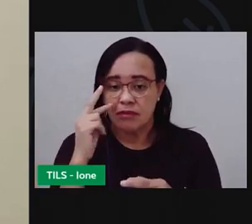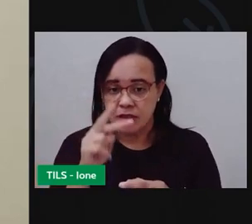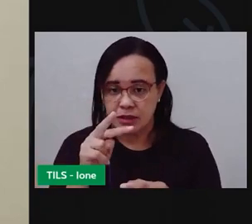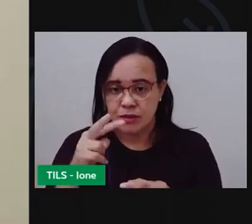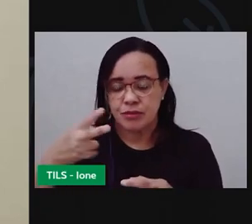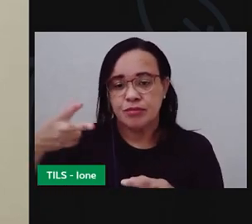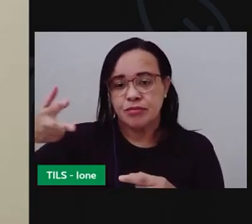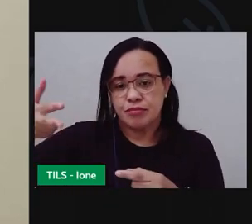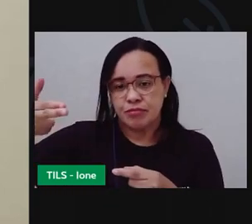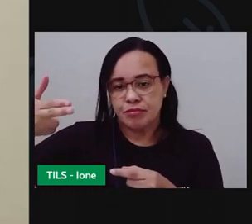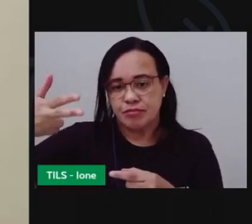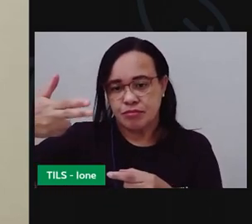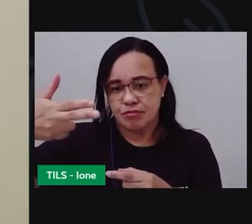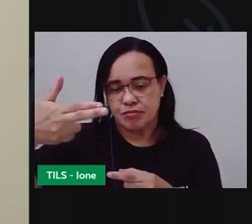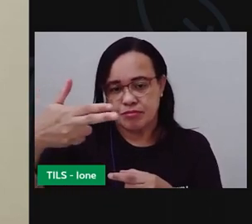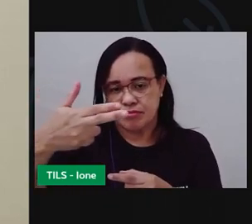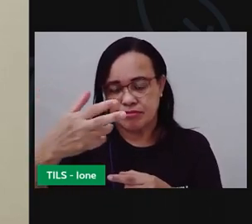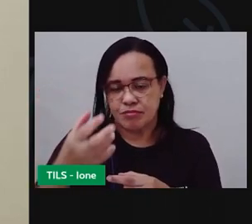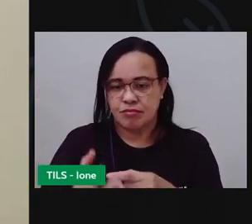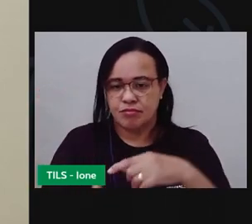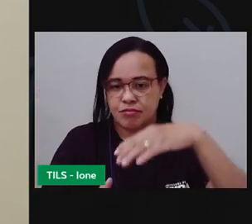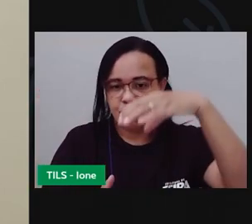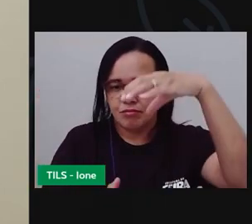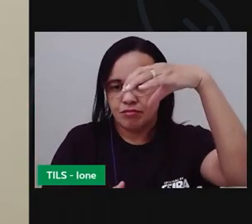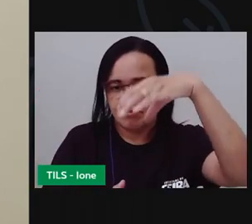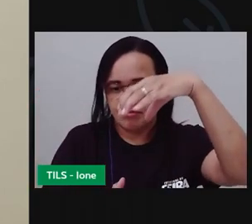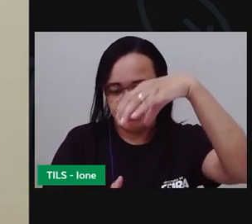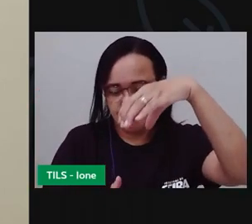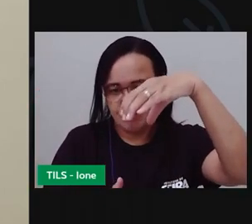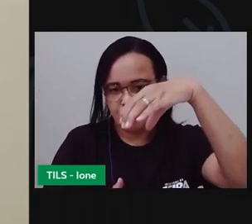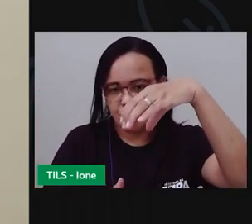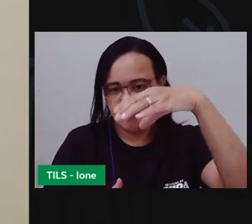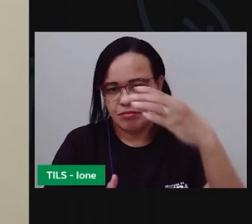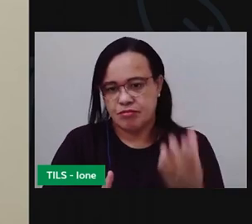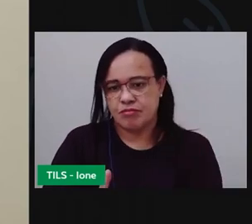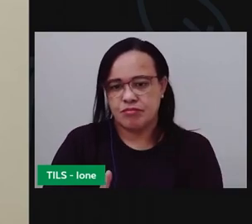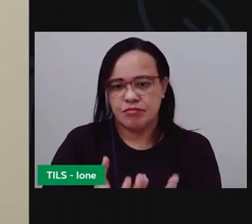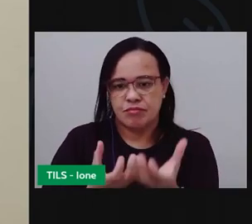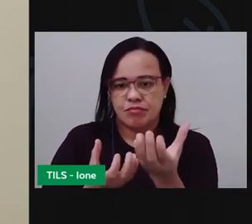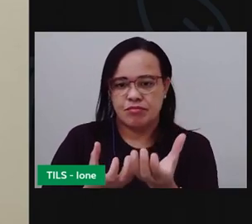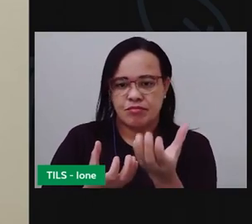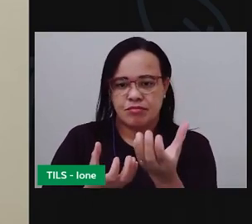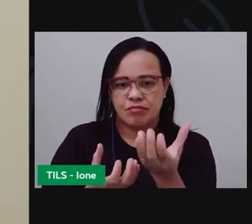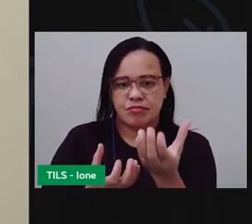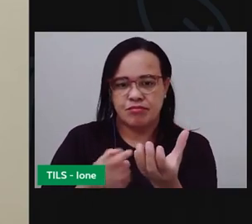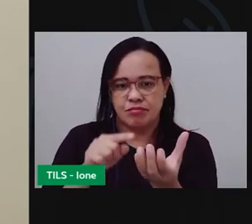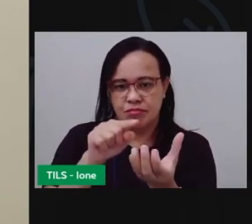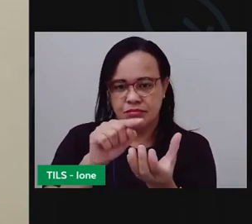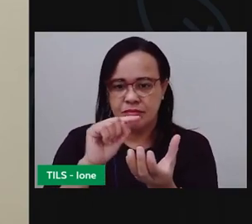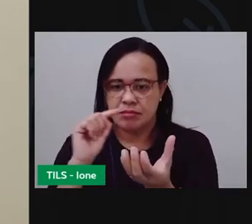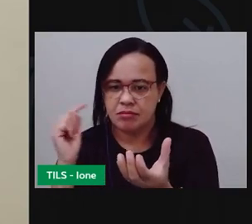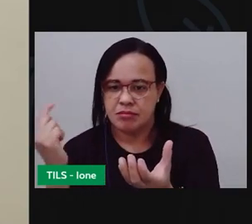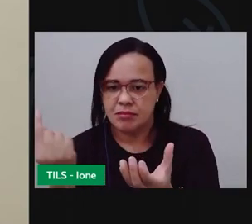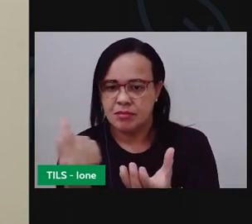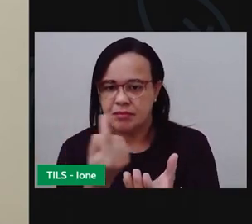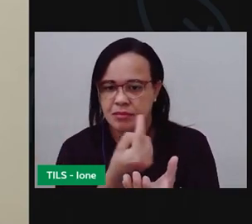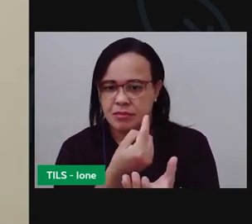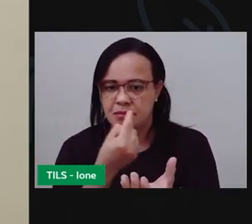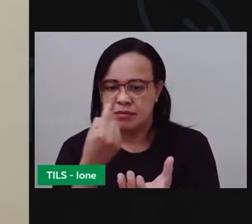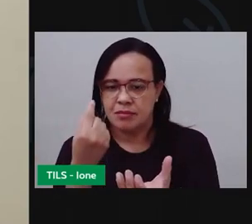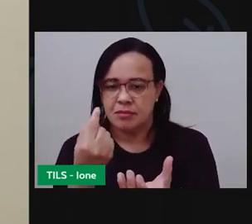do fundo da garrafa tá olha aqui onde tem essa linha essa marcação